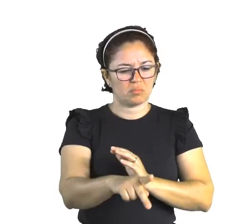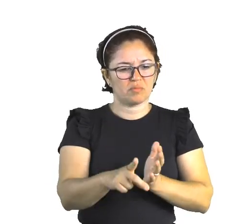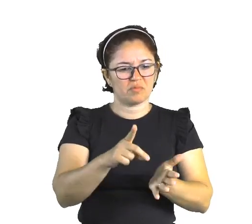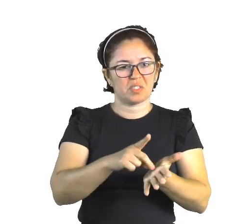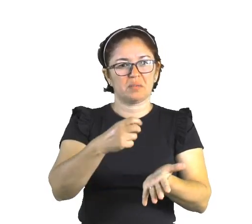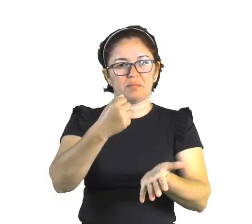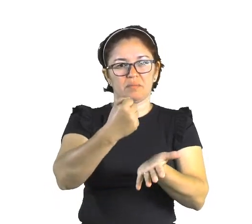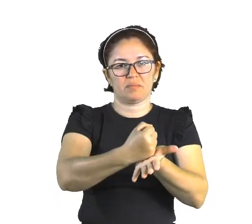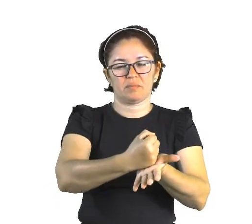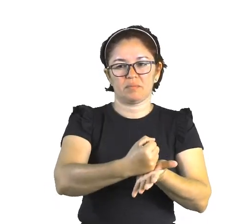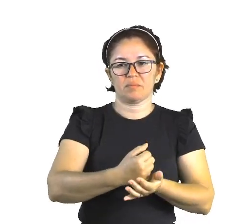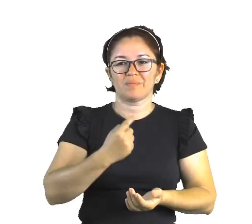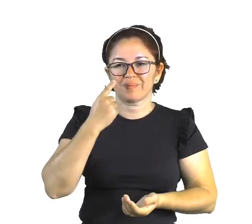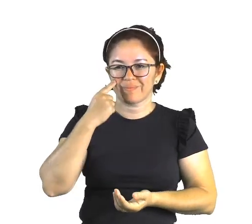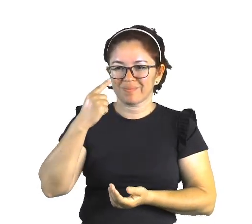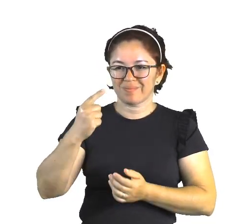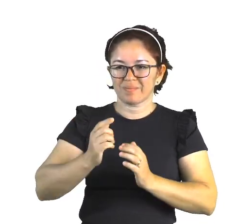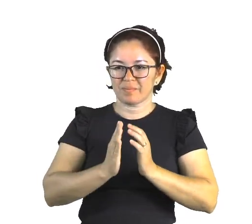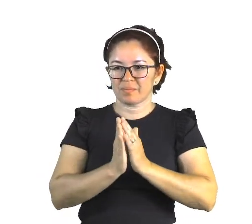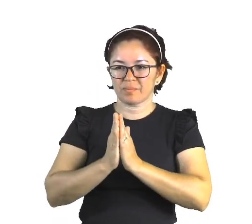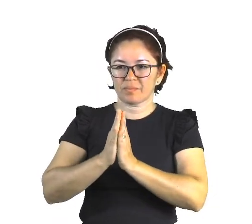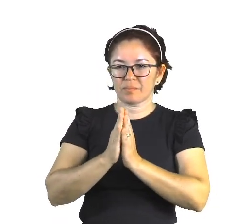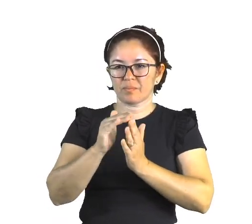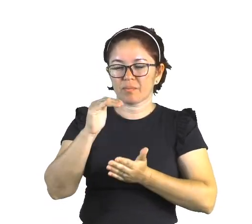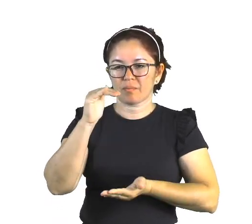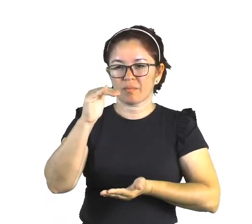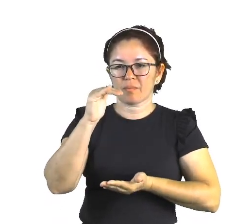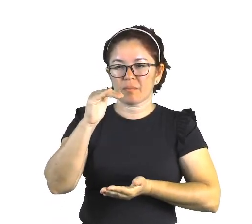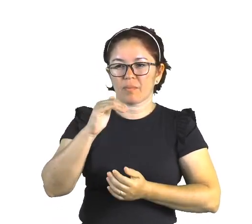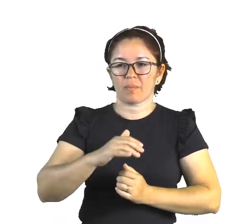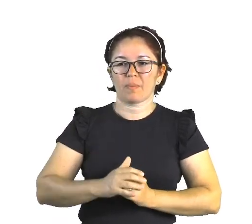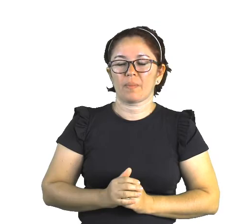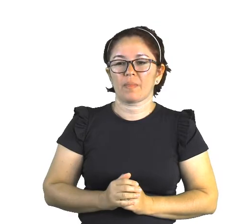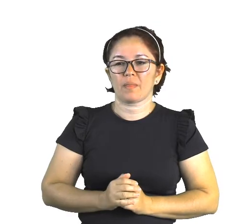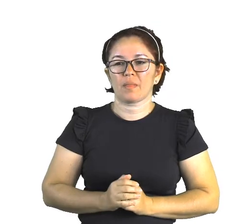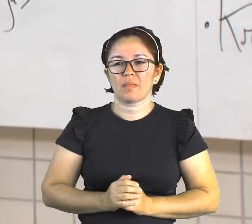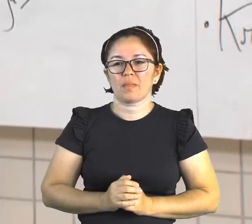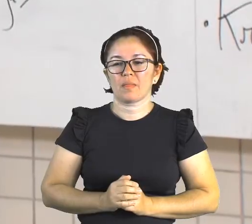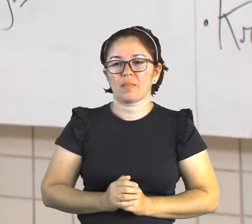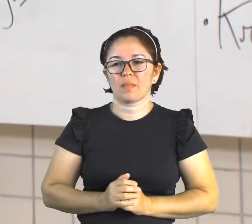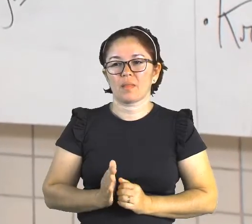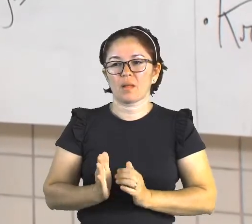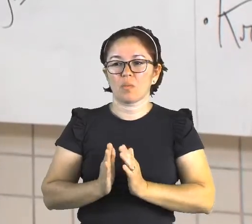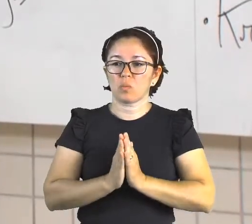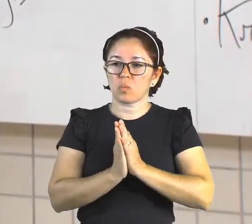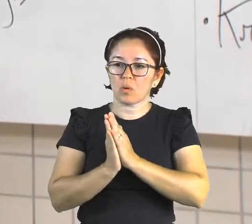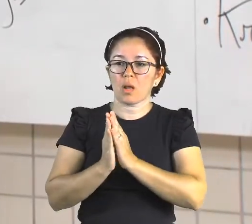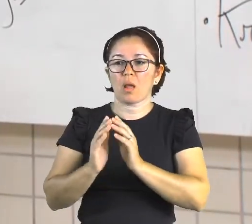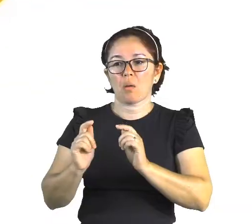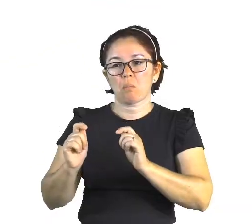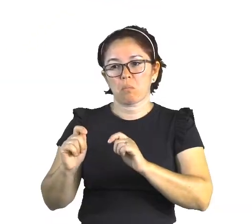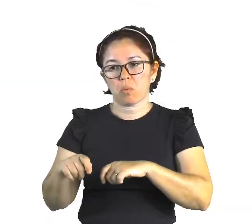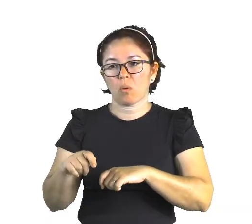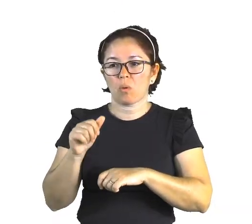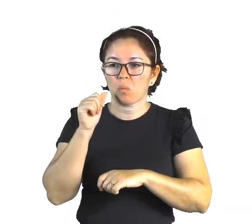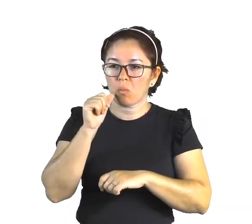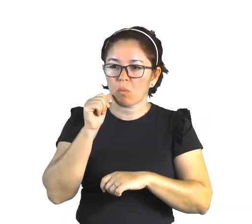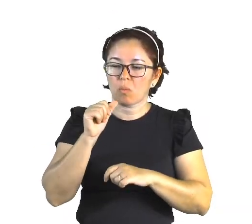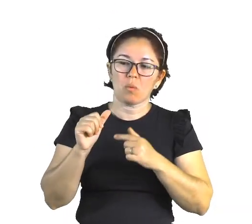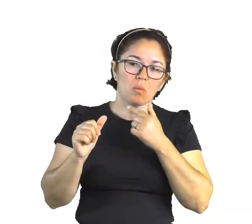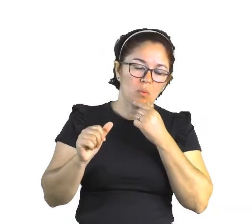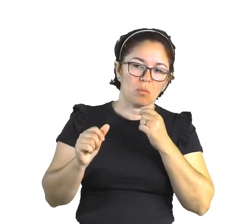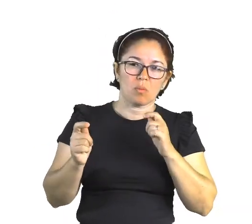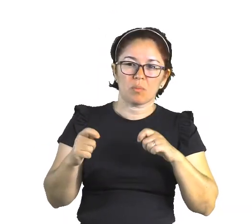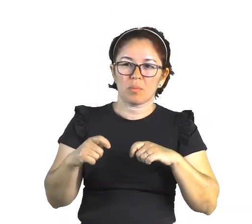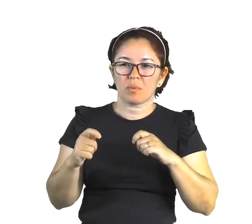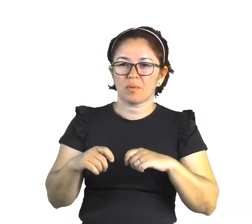de uma boneca Ritschopo. Ela pode ser, ela pode ser tanto masculina como feminina. A vaca noeiro.